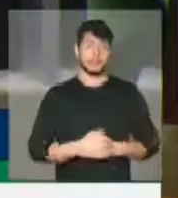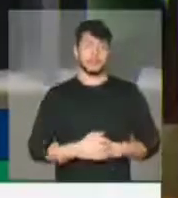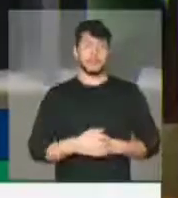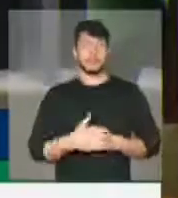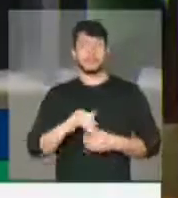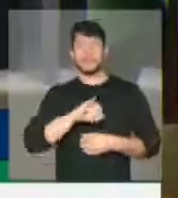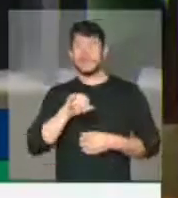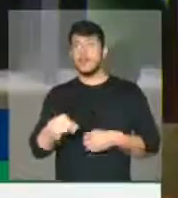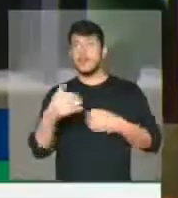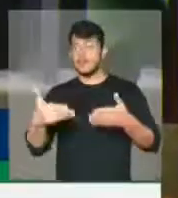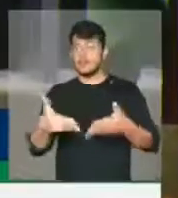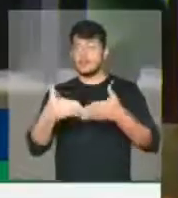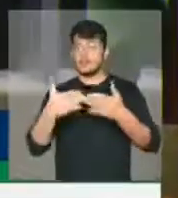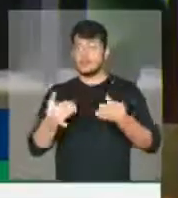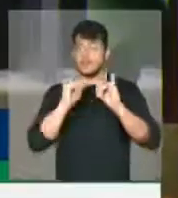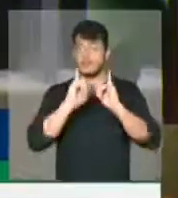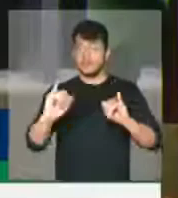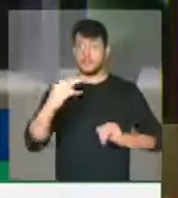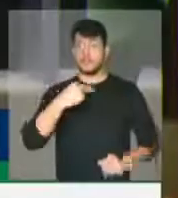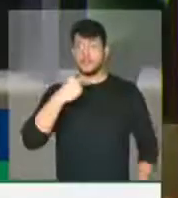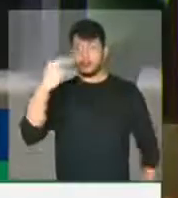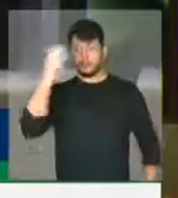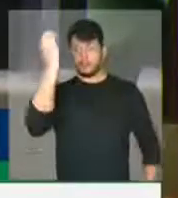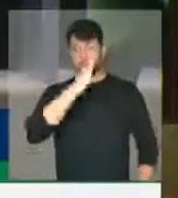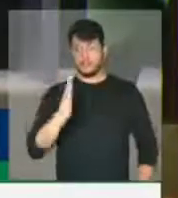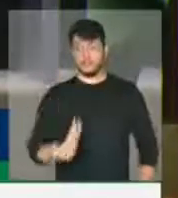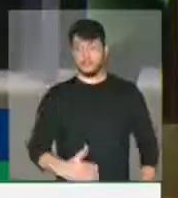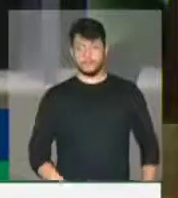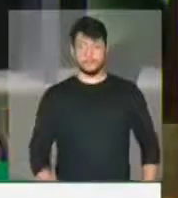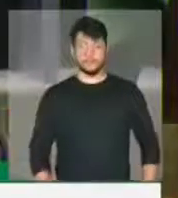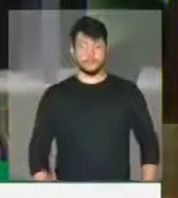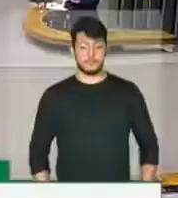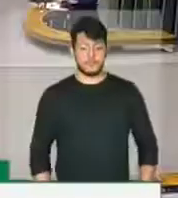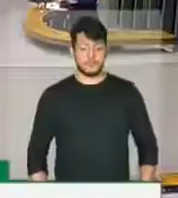seja veiculado na voz do Brasil e nos veículos de comunicação da Casa. Muito obrigado.